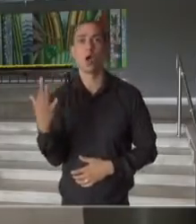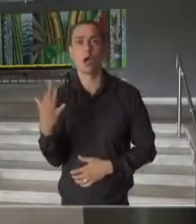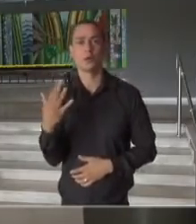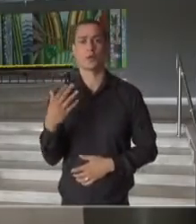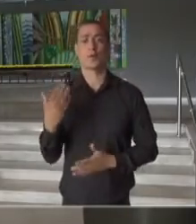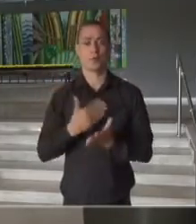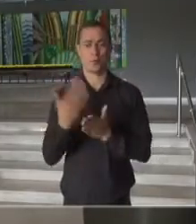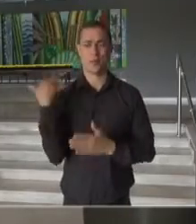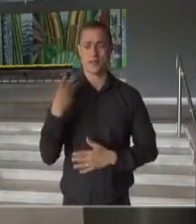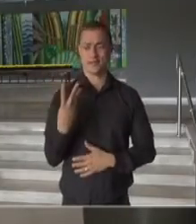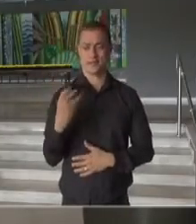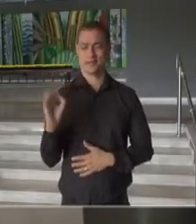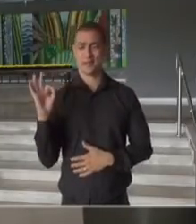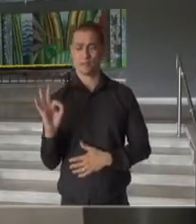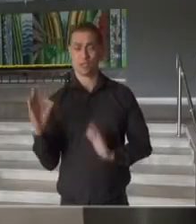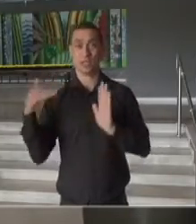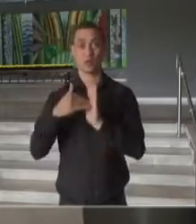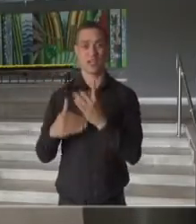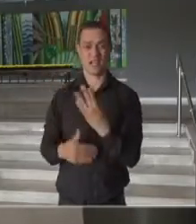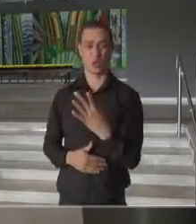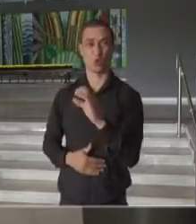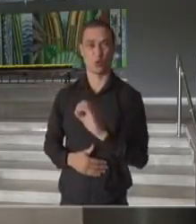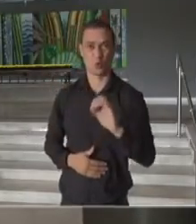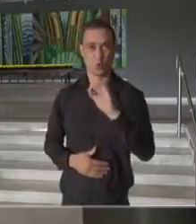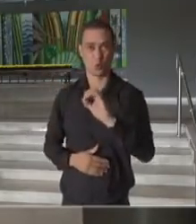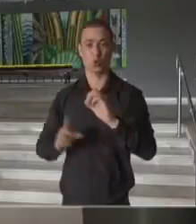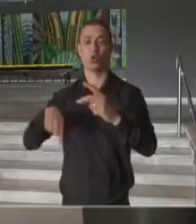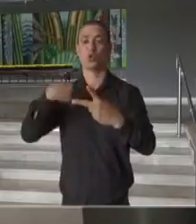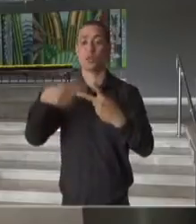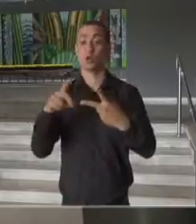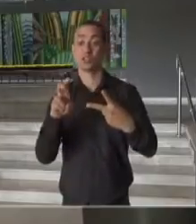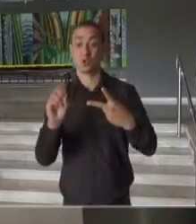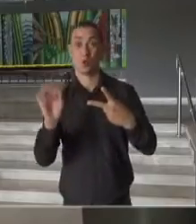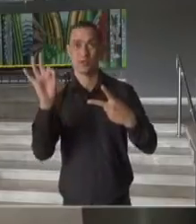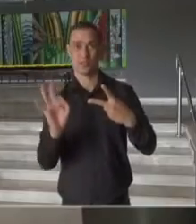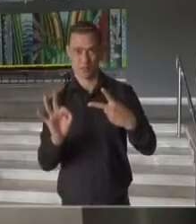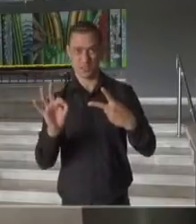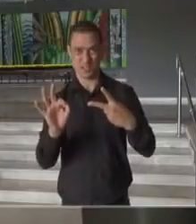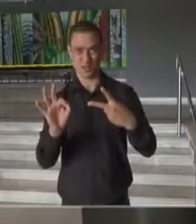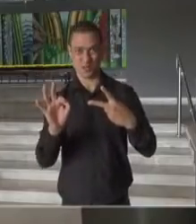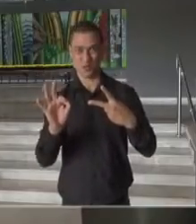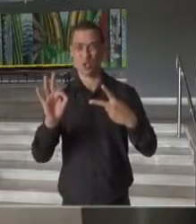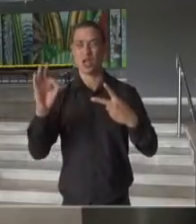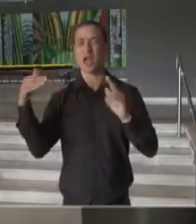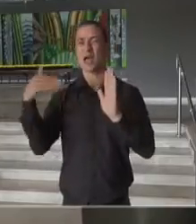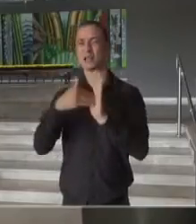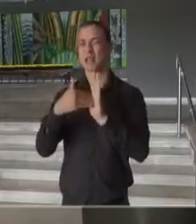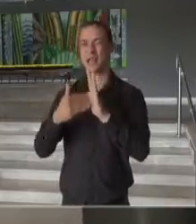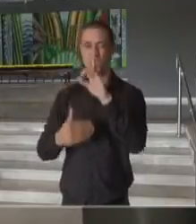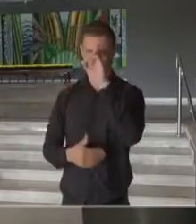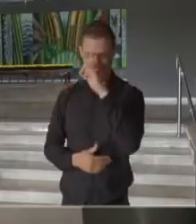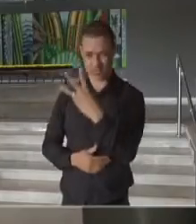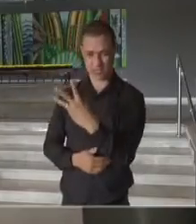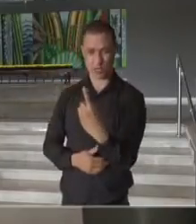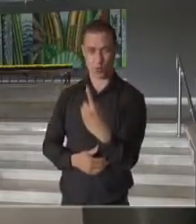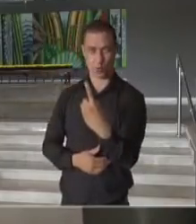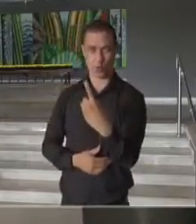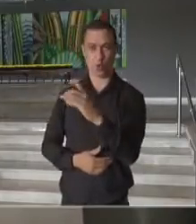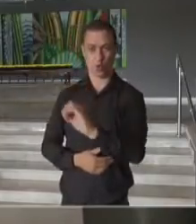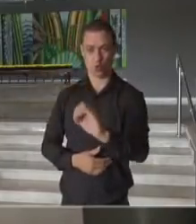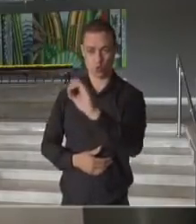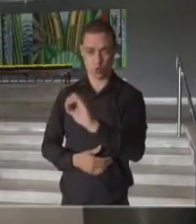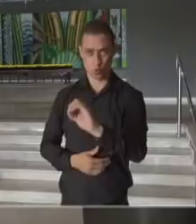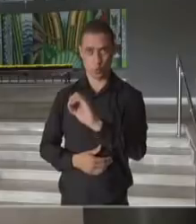até o dia 14 de outubro, passamos para 50% até dia 31 de